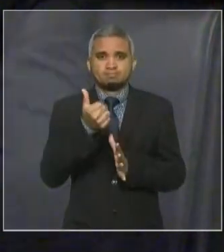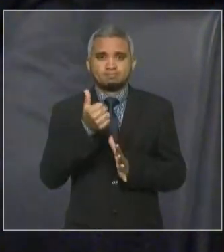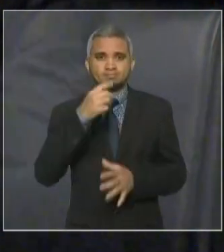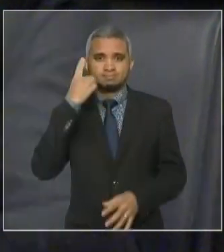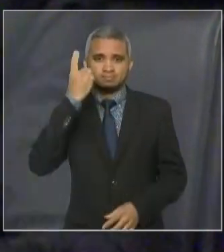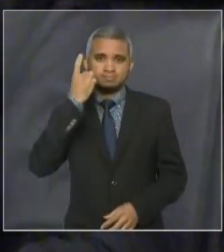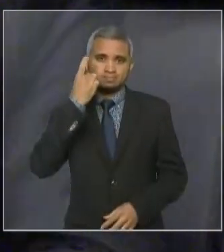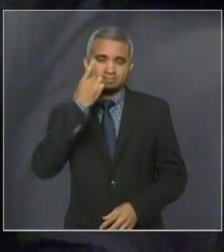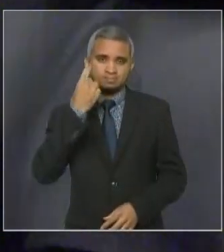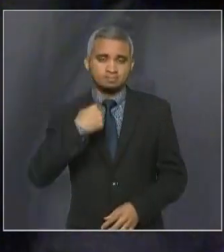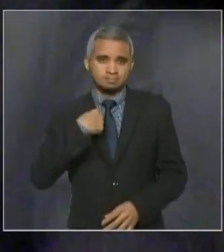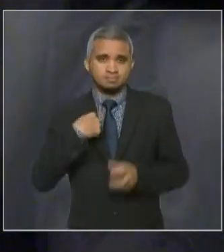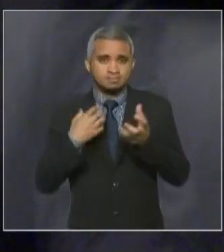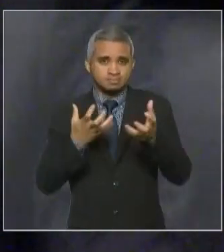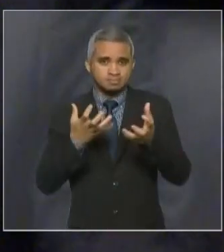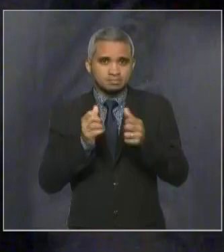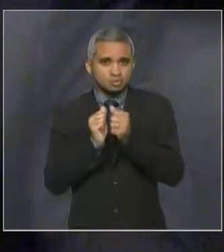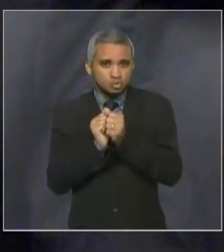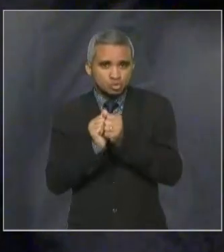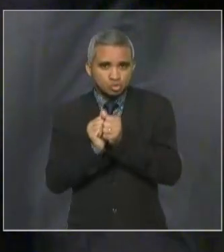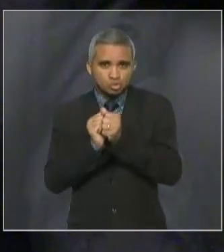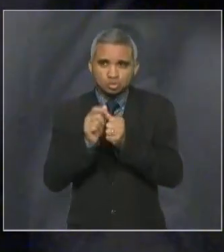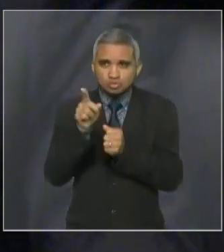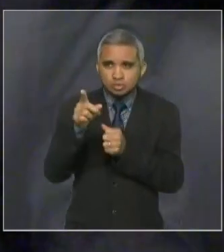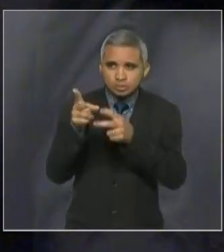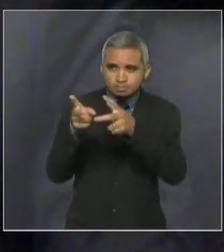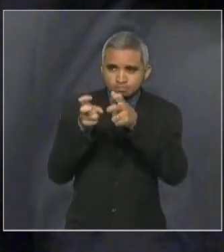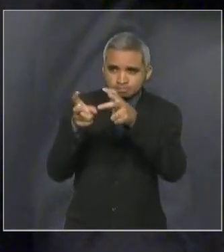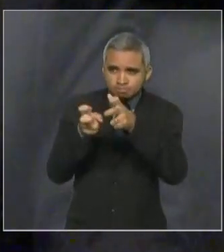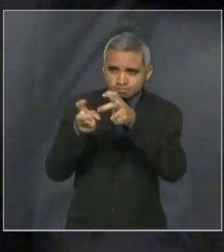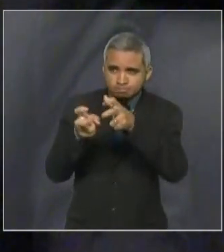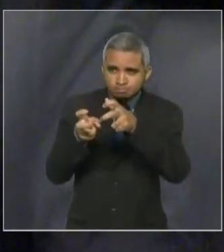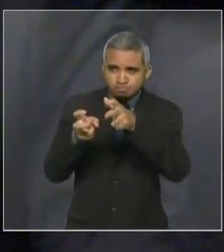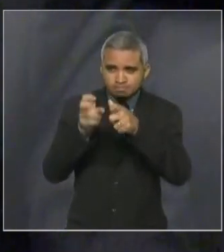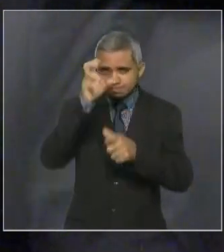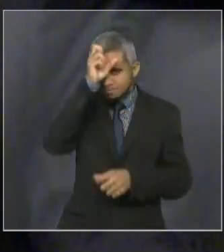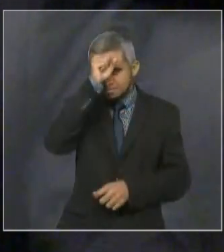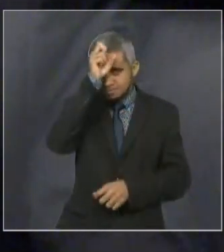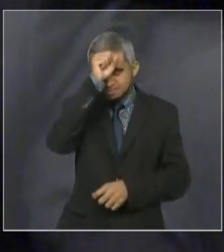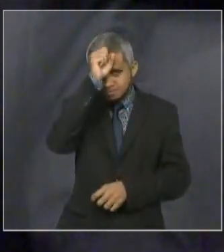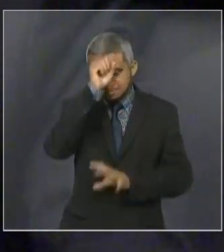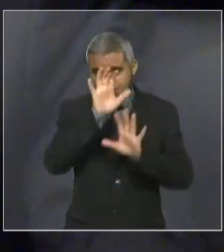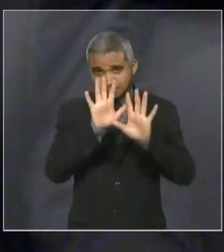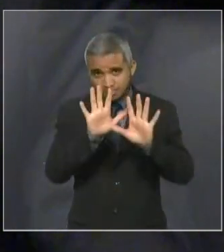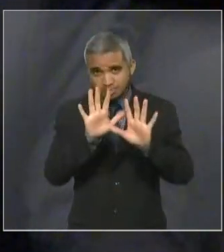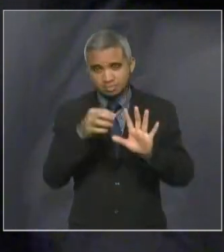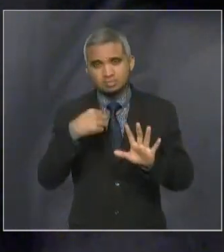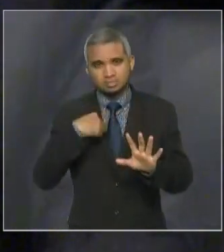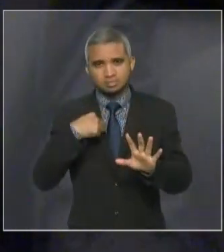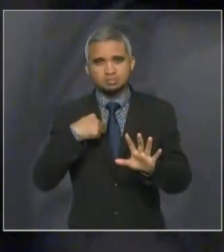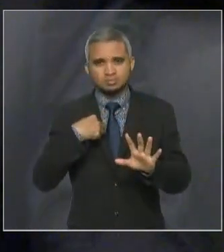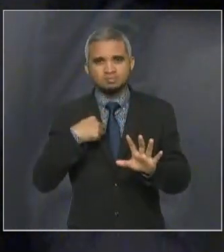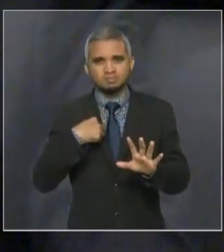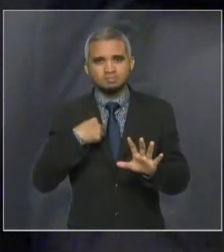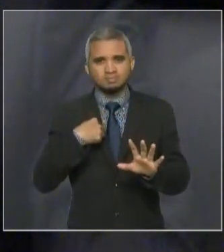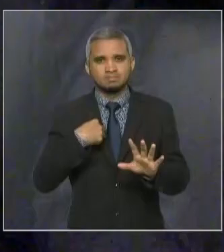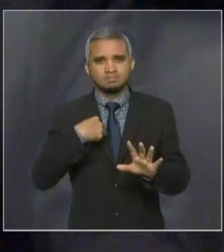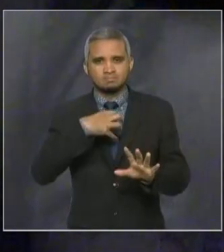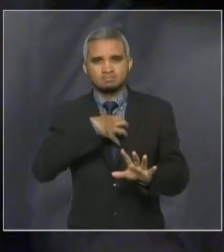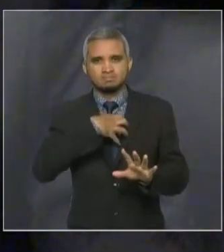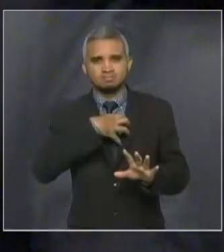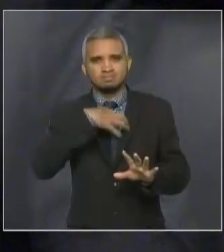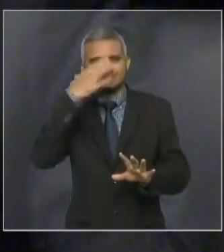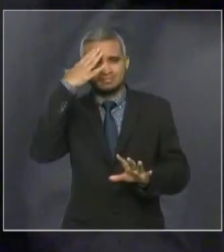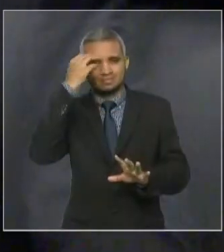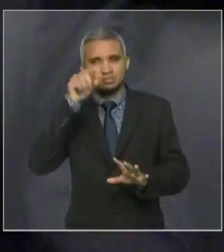queria ficar aqui lhe acompanhando, aprendendo com a sua experiência, mas sei que você é muito importante estratégico para o